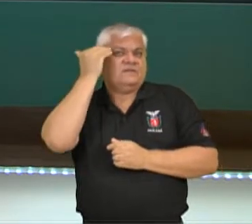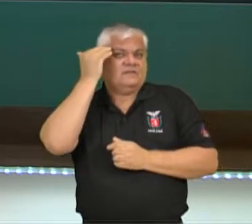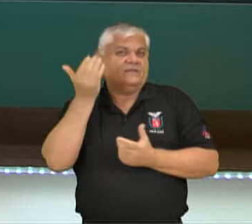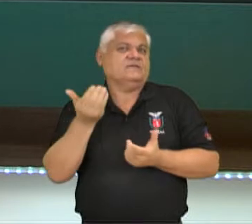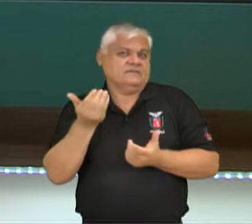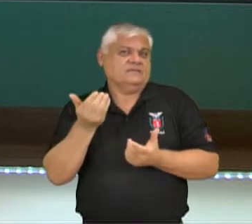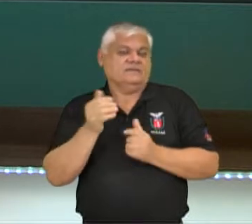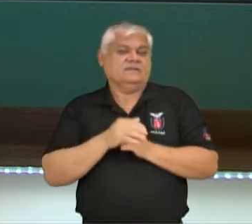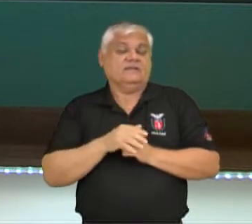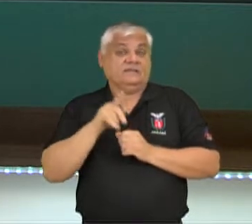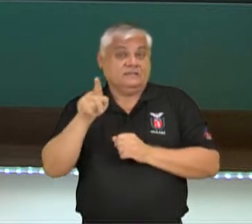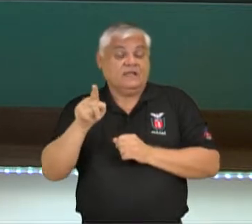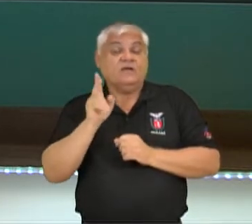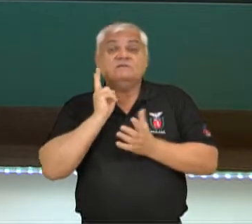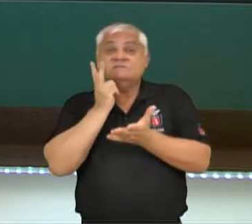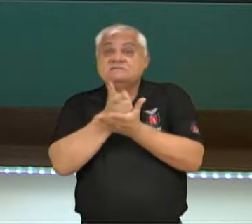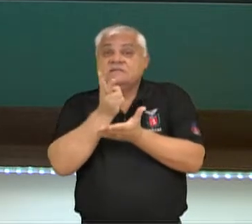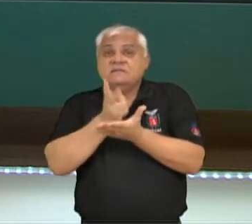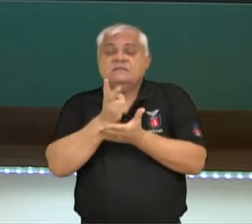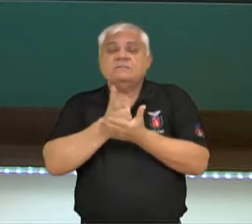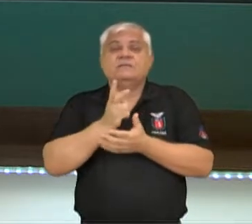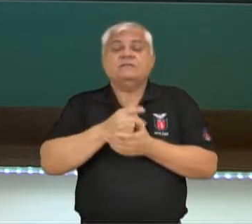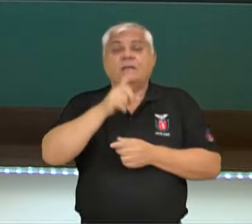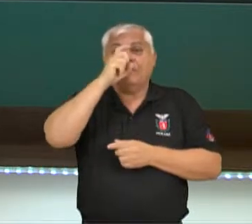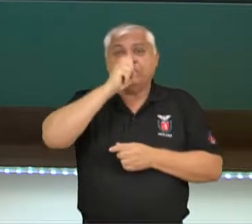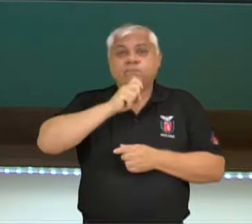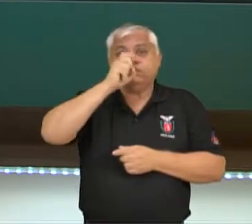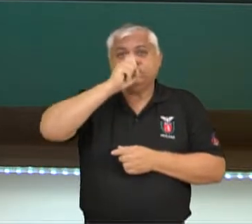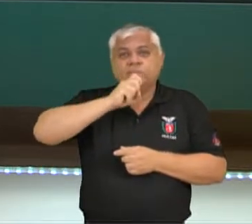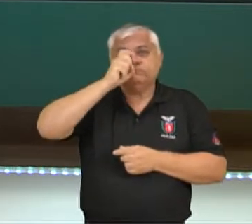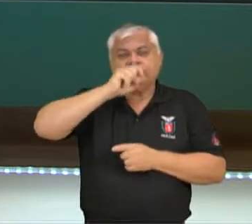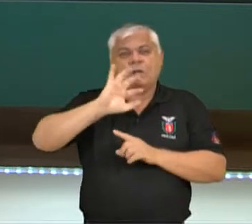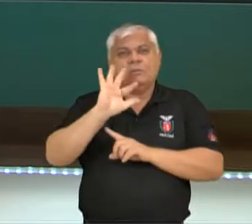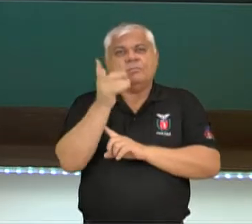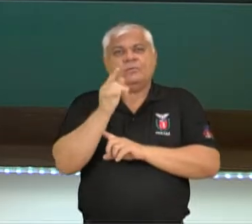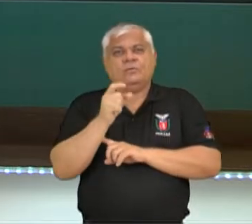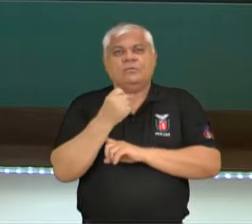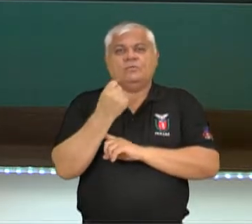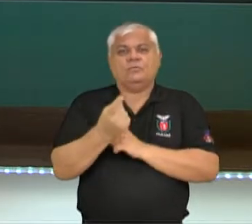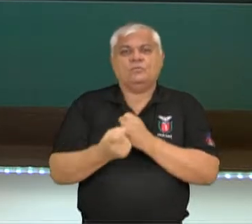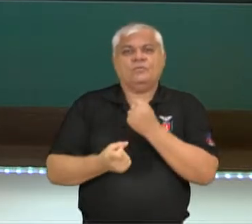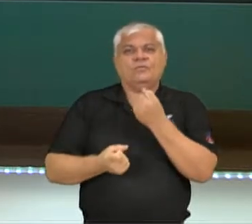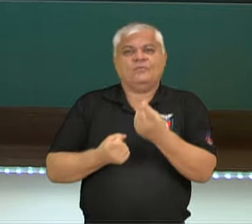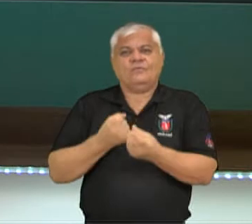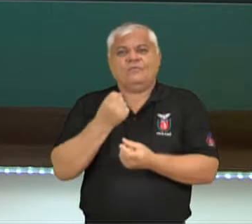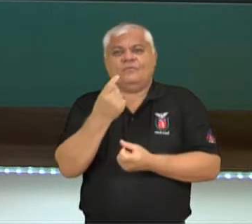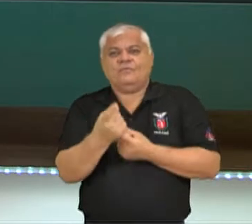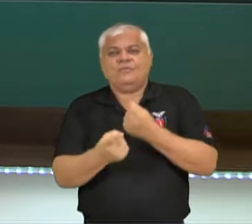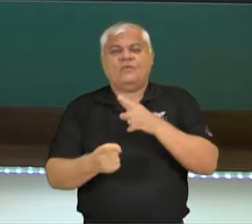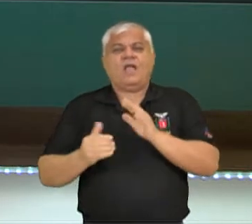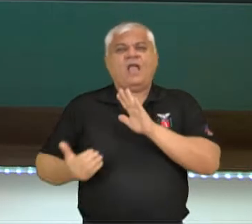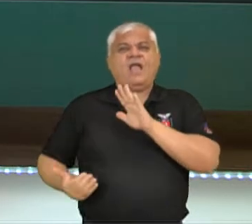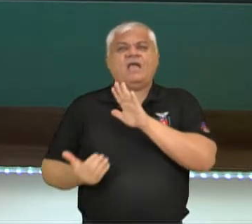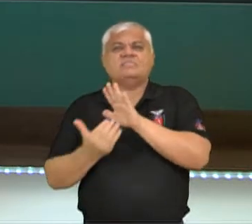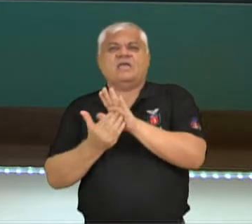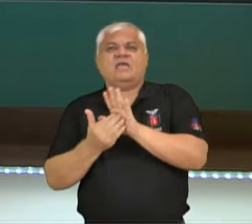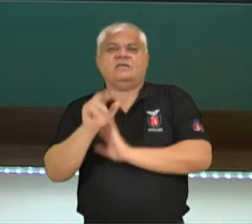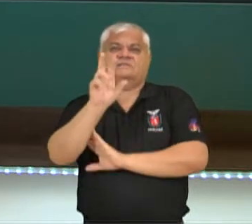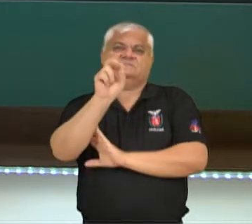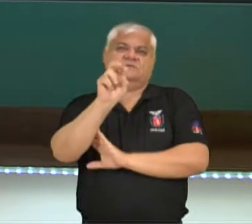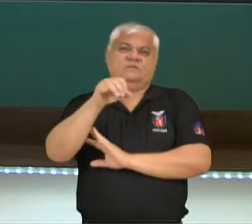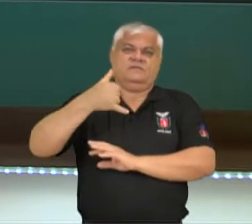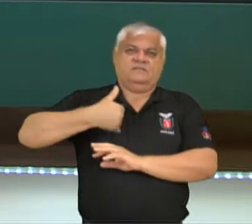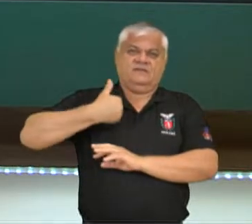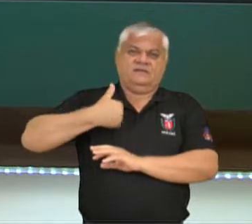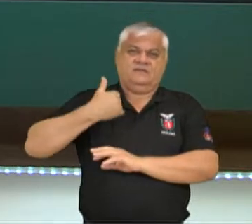puberdade. Sendo sempre liberados um a um mensalmente até aproximadamente os nossos 50 anos quando a gente entra